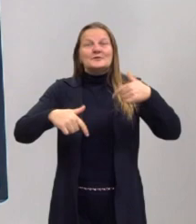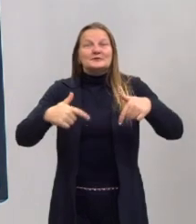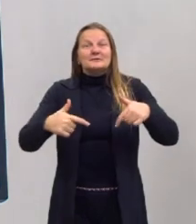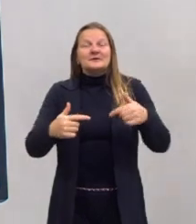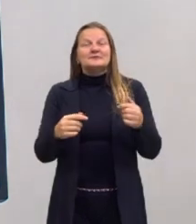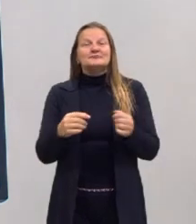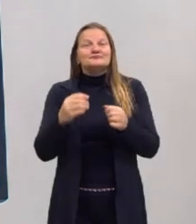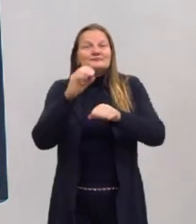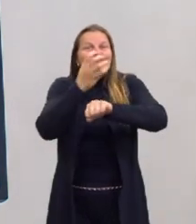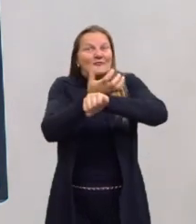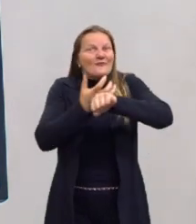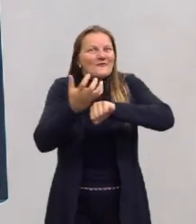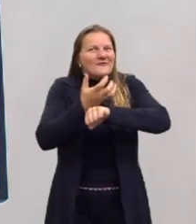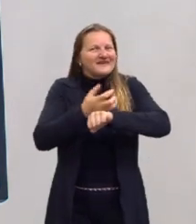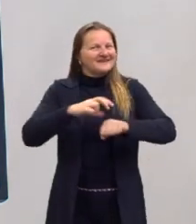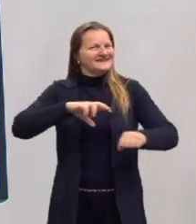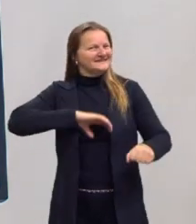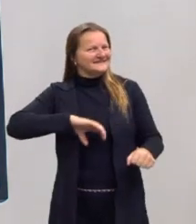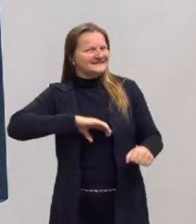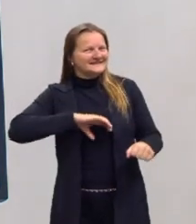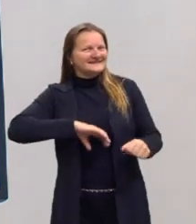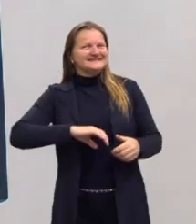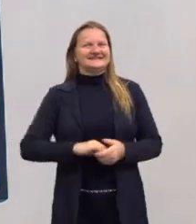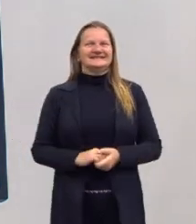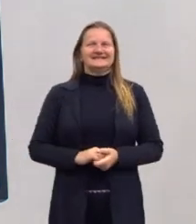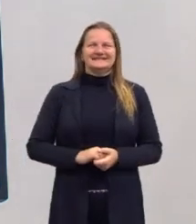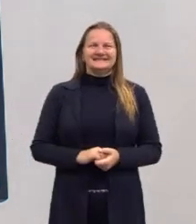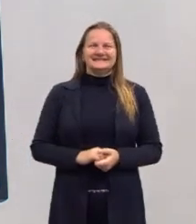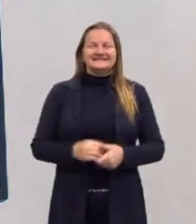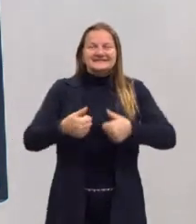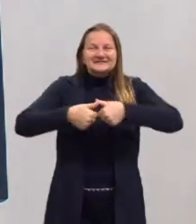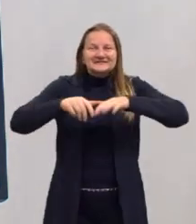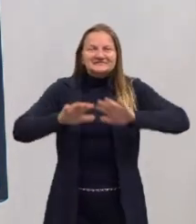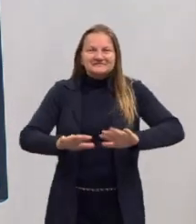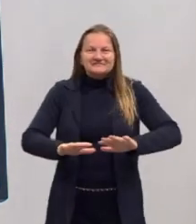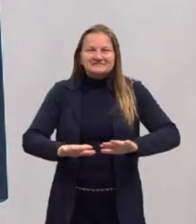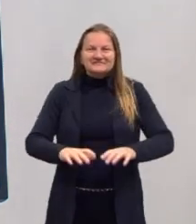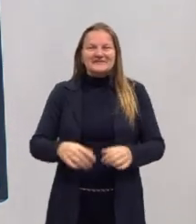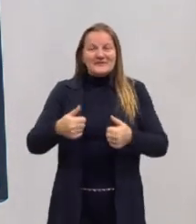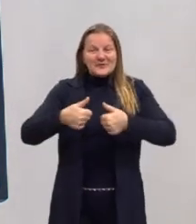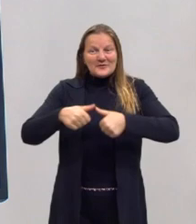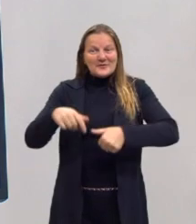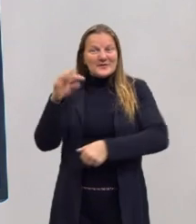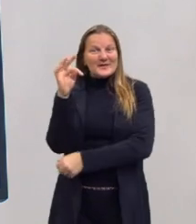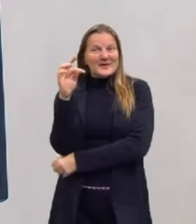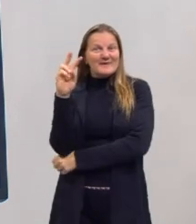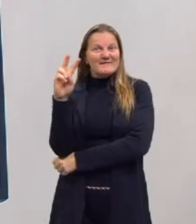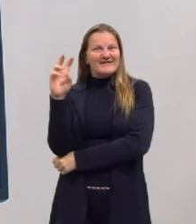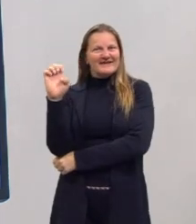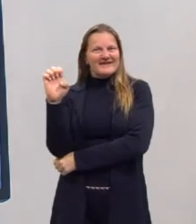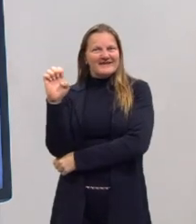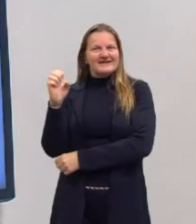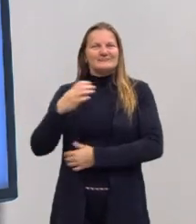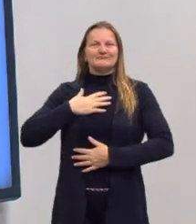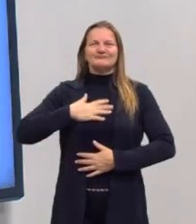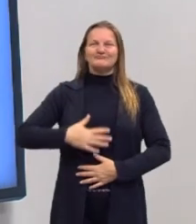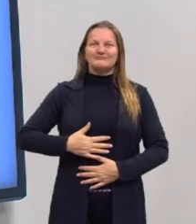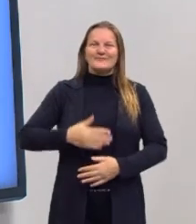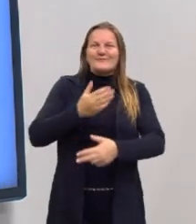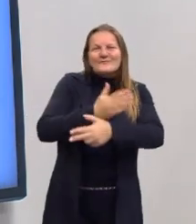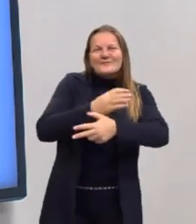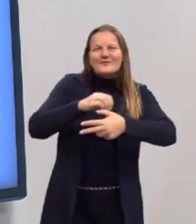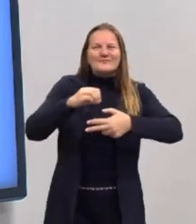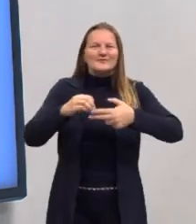componente curricular, que é a língua portuguesa. Estou aqui nos estúdios da TVE com a camisetinha do